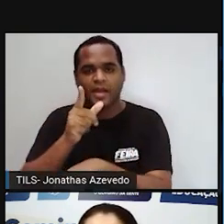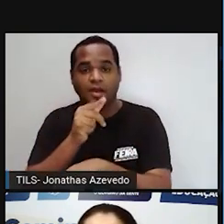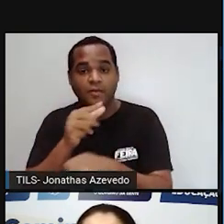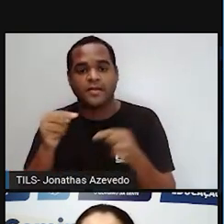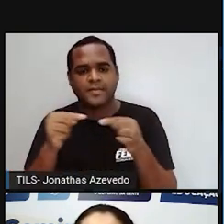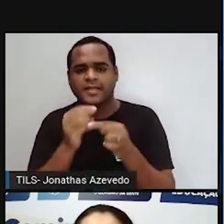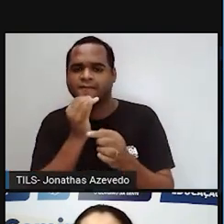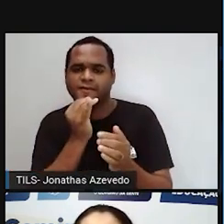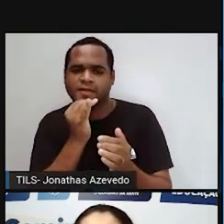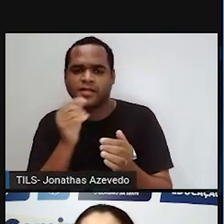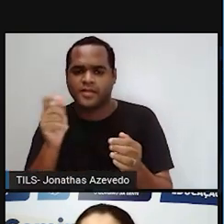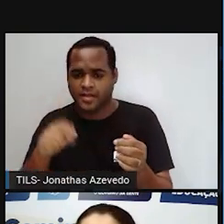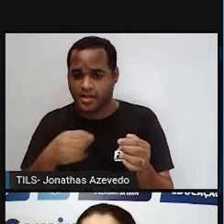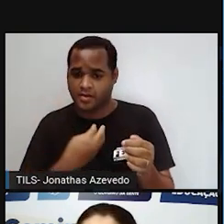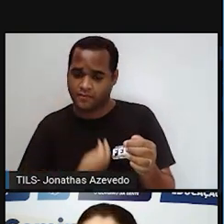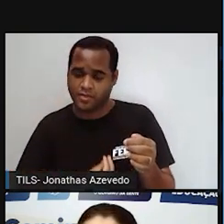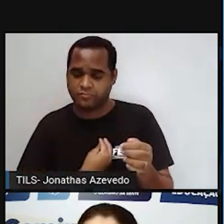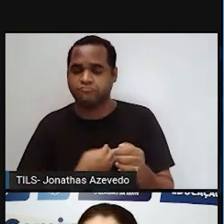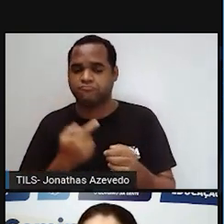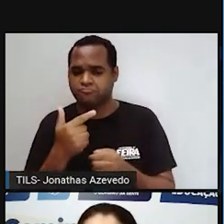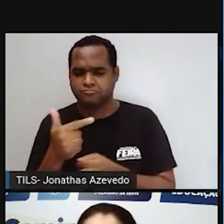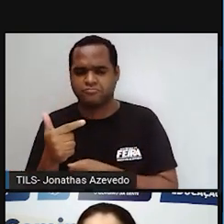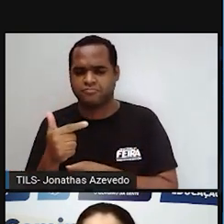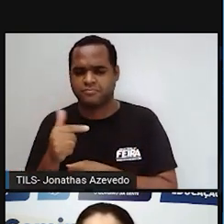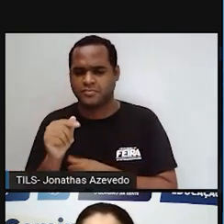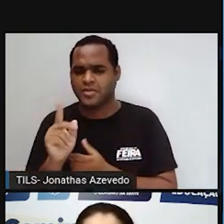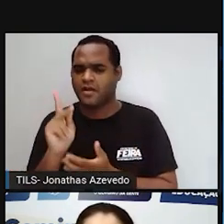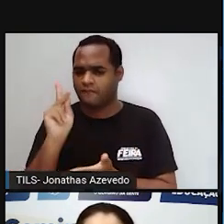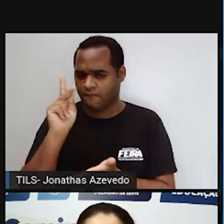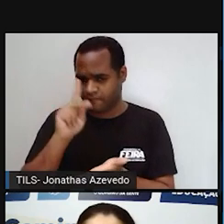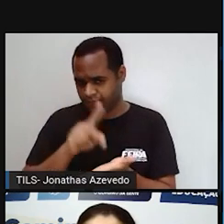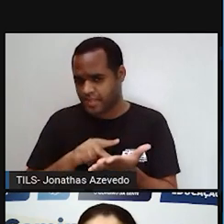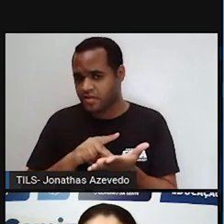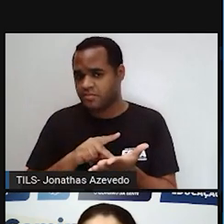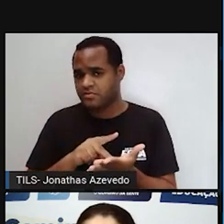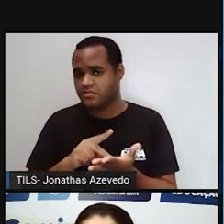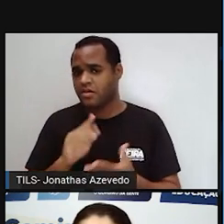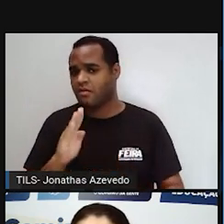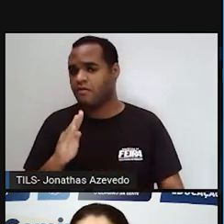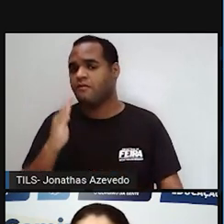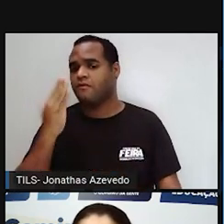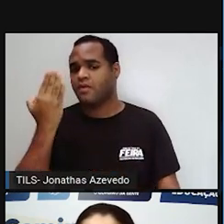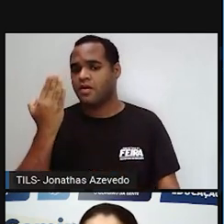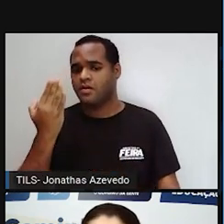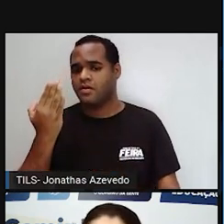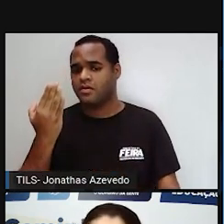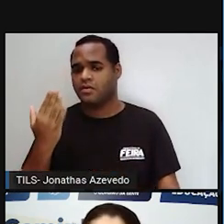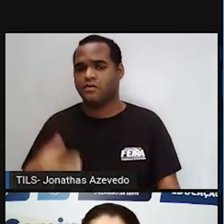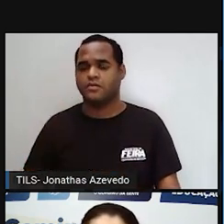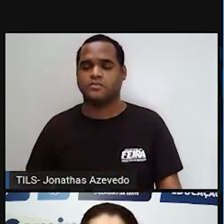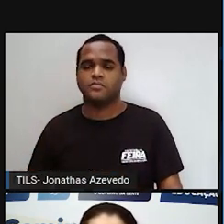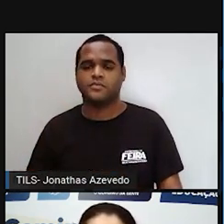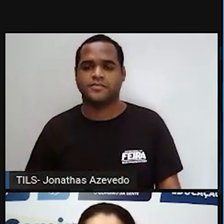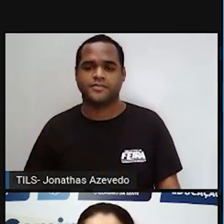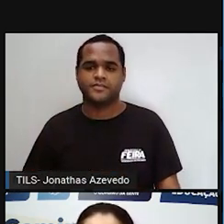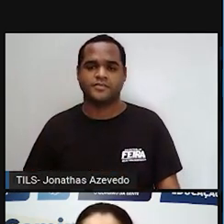são exemplos de fatores abióticos. Essa afirmação é verdadeira ou falsa?